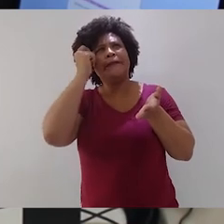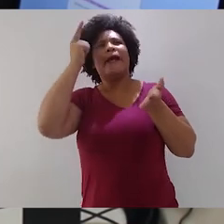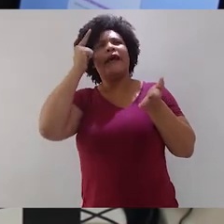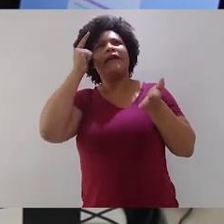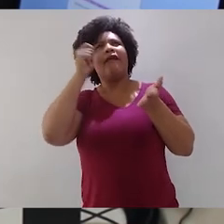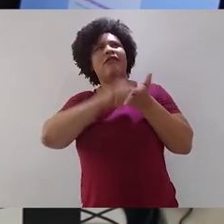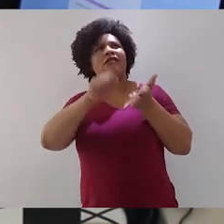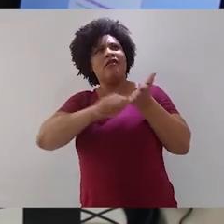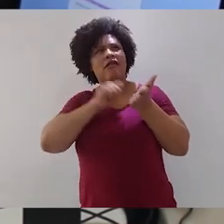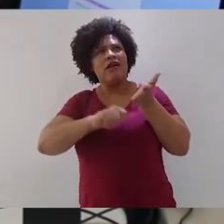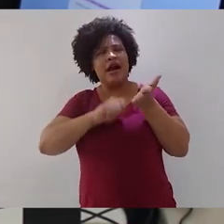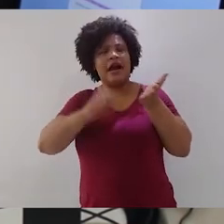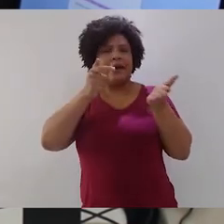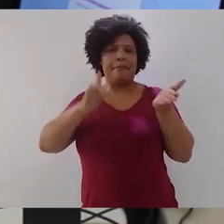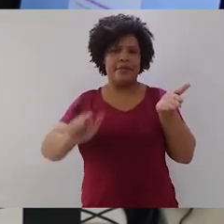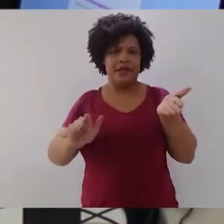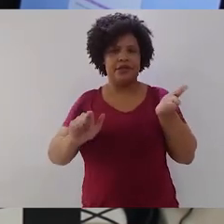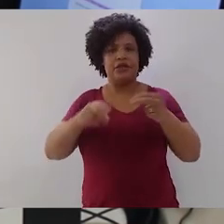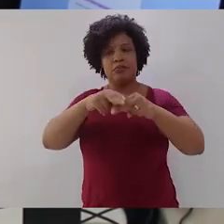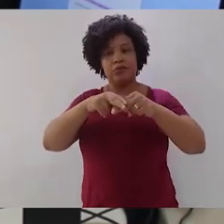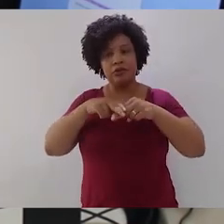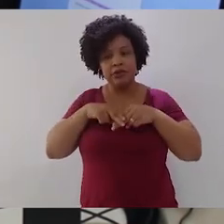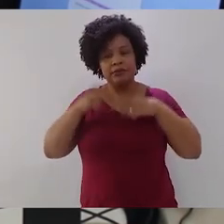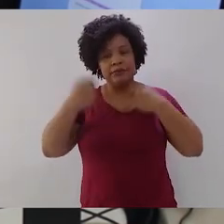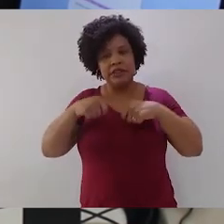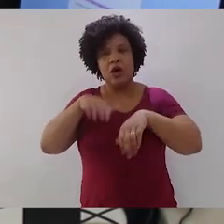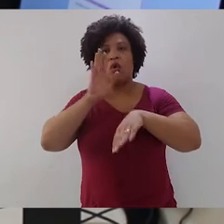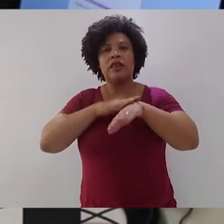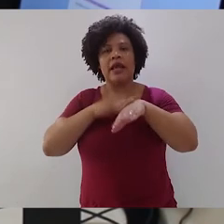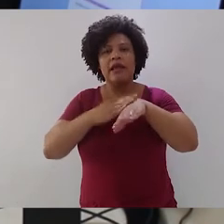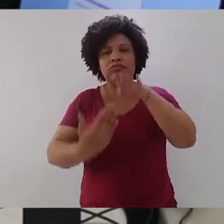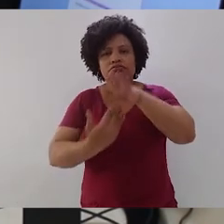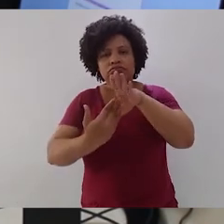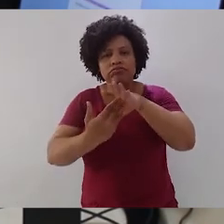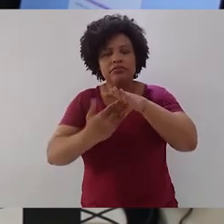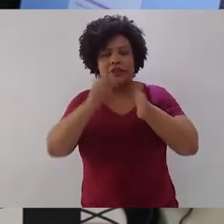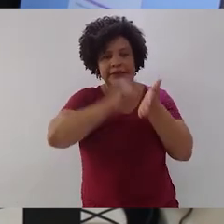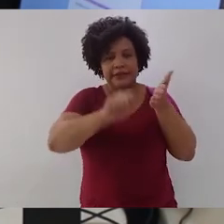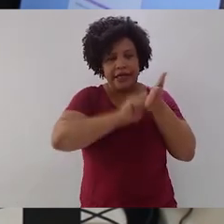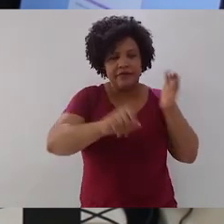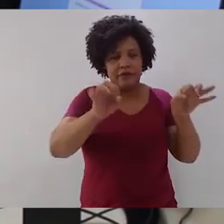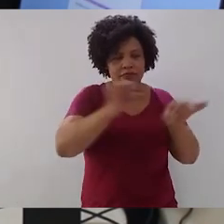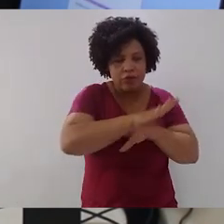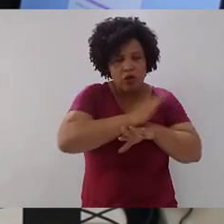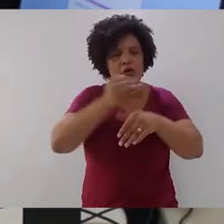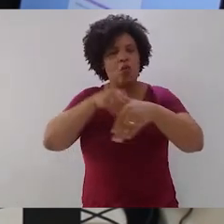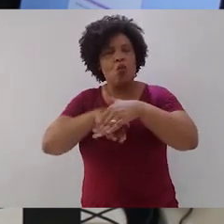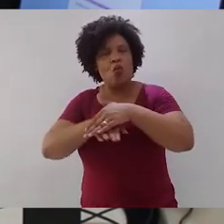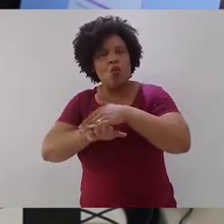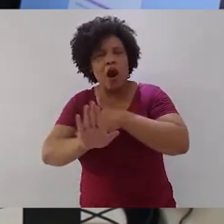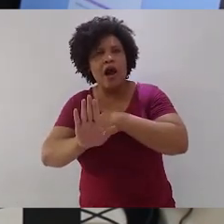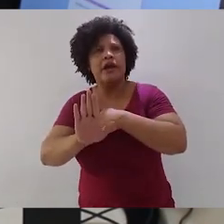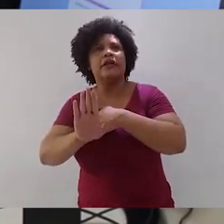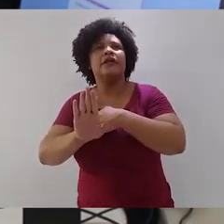pessoa acaba repetindo. É por isso que precisa de haver um certo tempo entre a primeira escrita e a reescrita. É